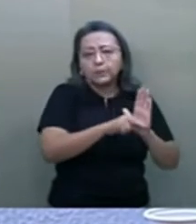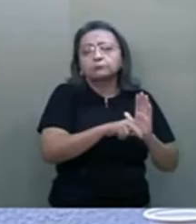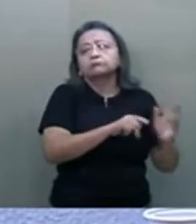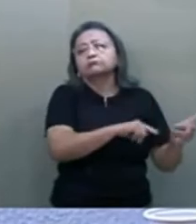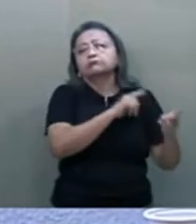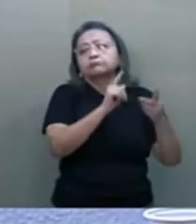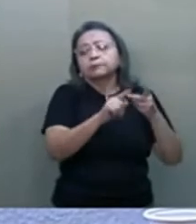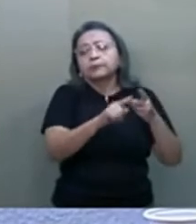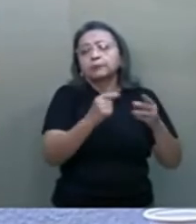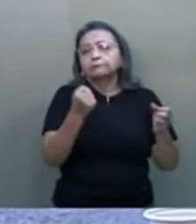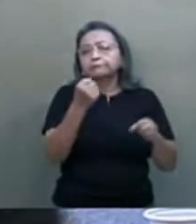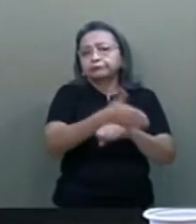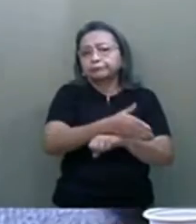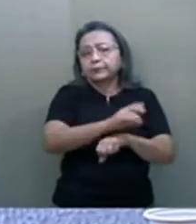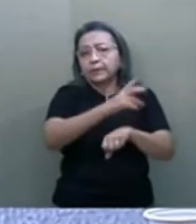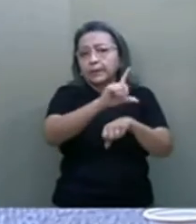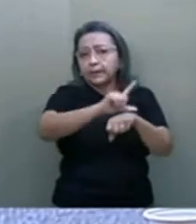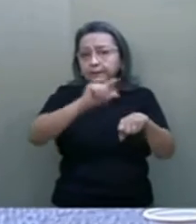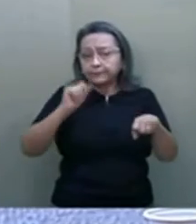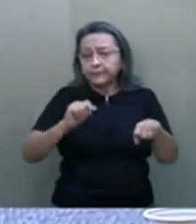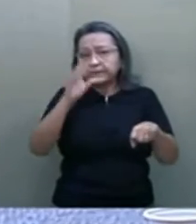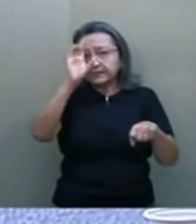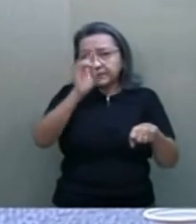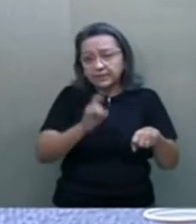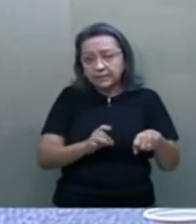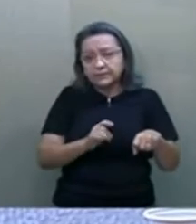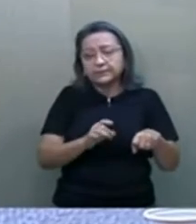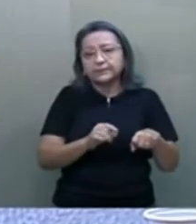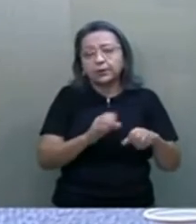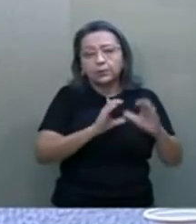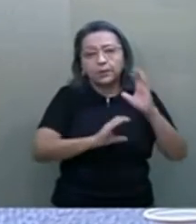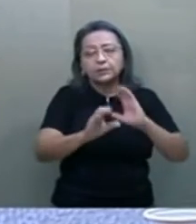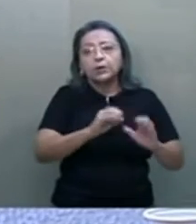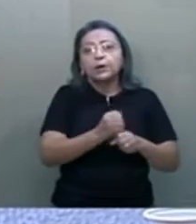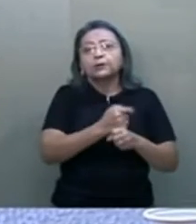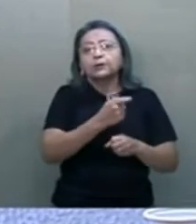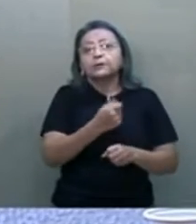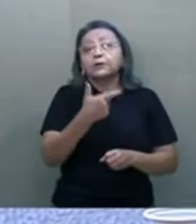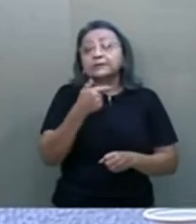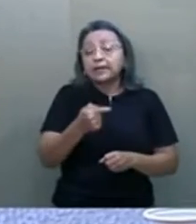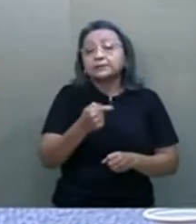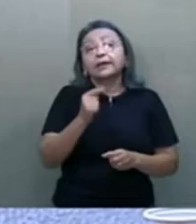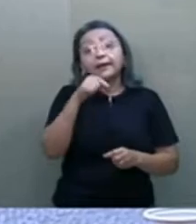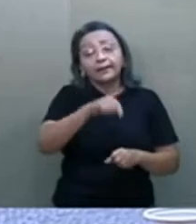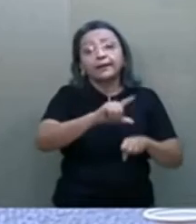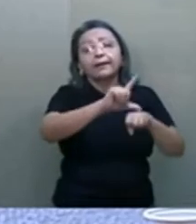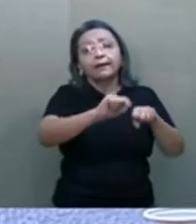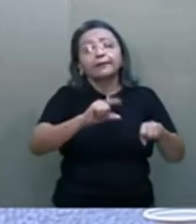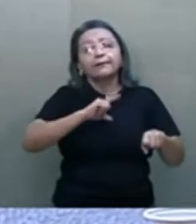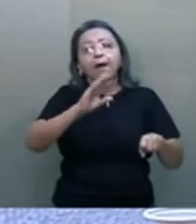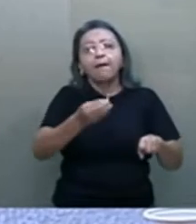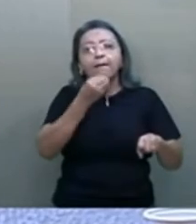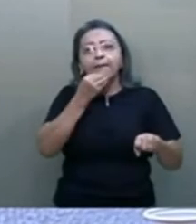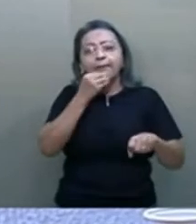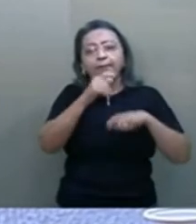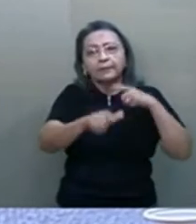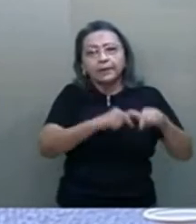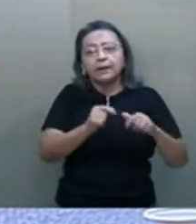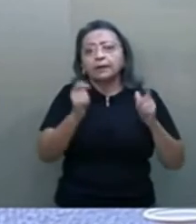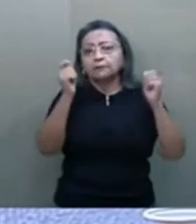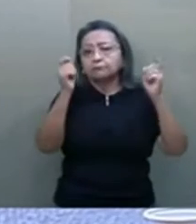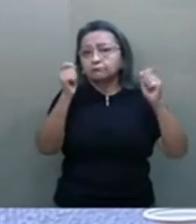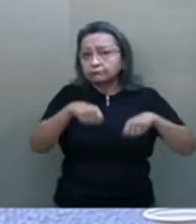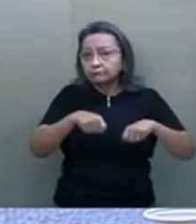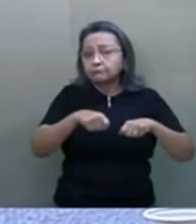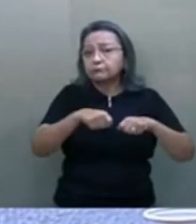ingressei na Anatel como especialista em regulação, em 2007, e dentro da agência tive a oportunidade de atuar na competência,